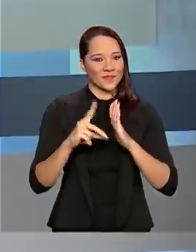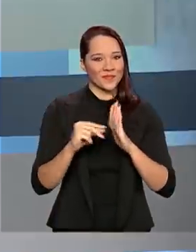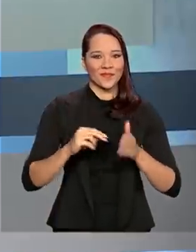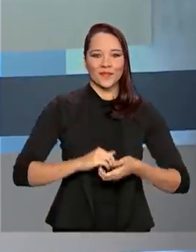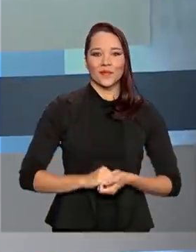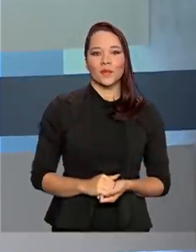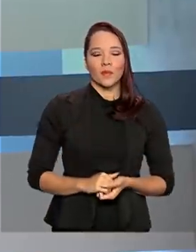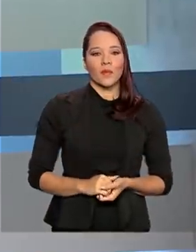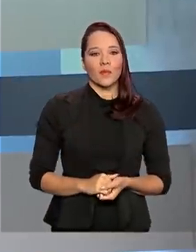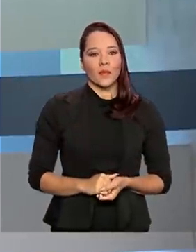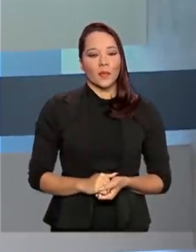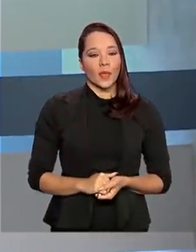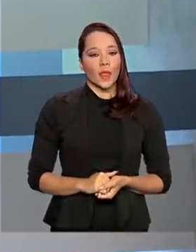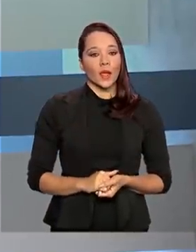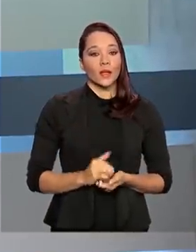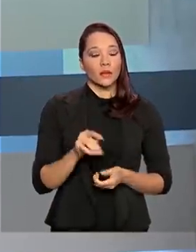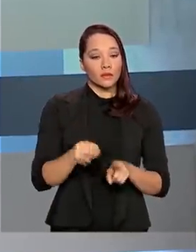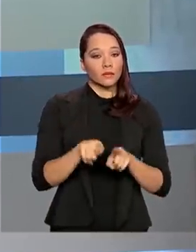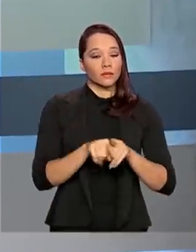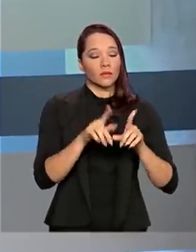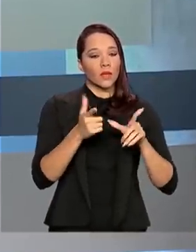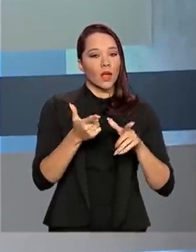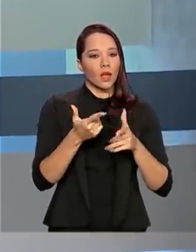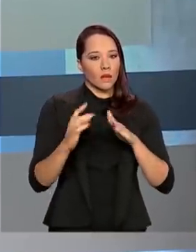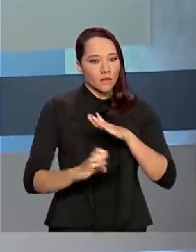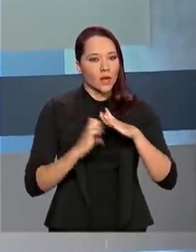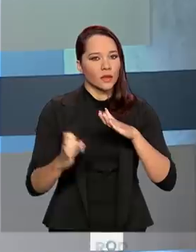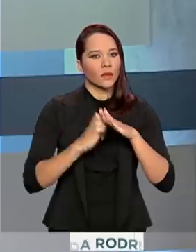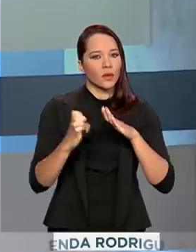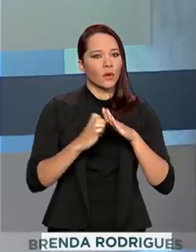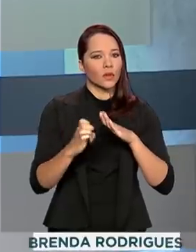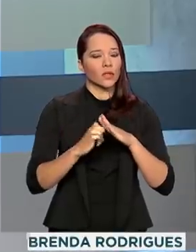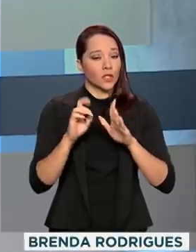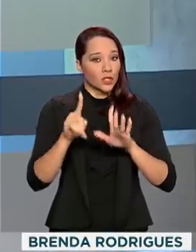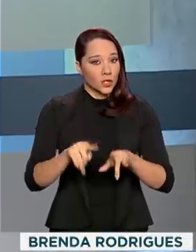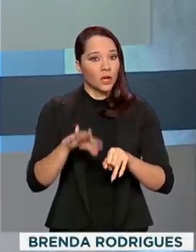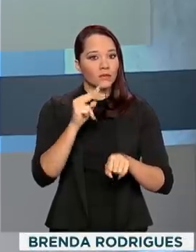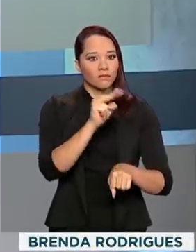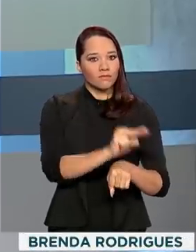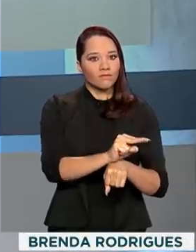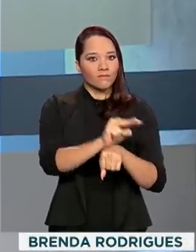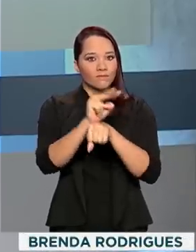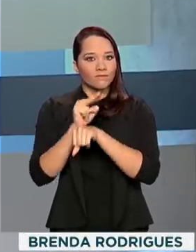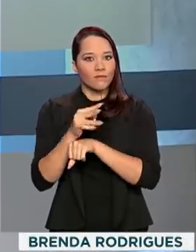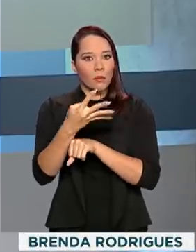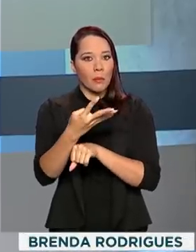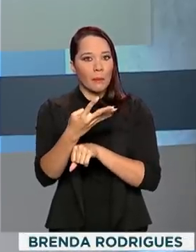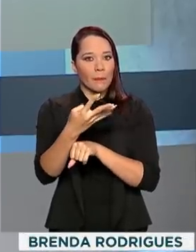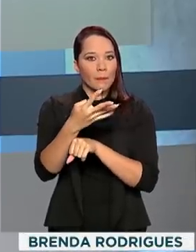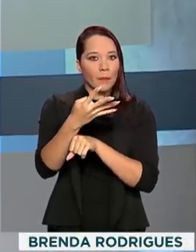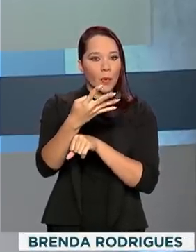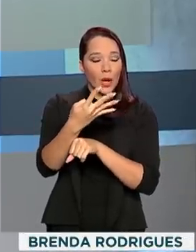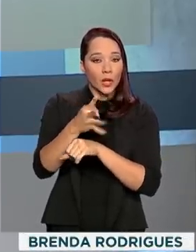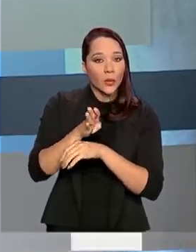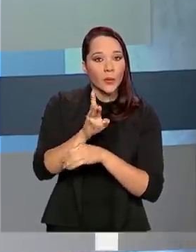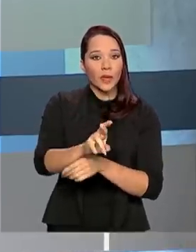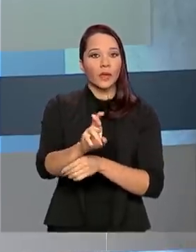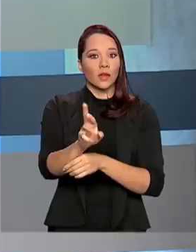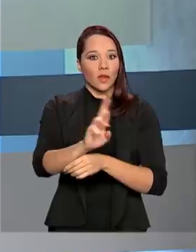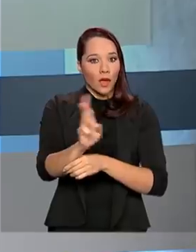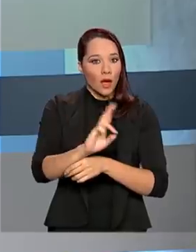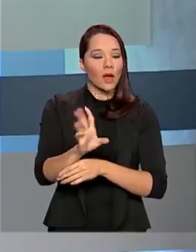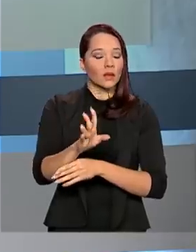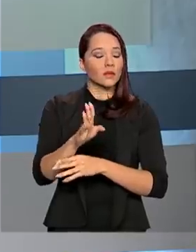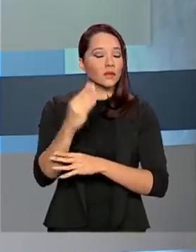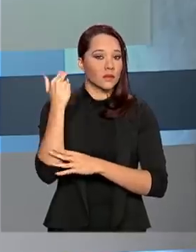Alvorada. E pequenos empreendedores já tomaram mais de 4 bilhões de reais em empréstimos na Caixa. Uma